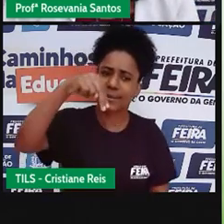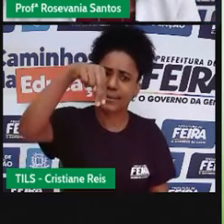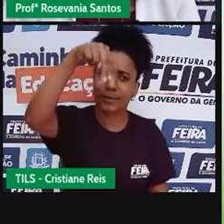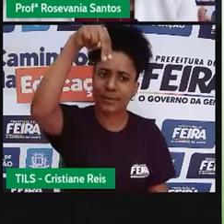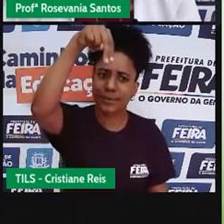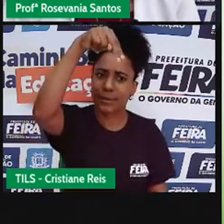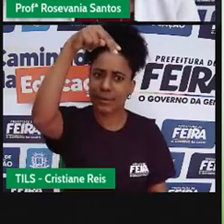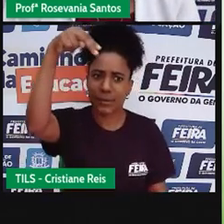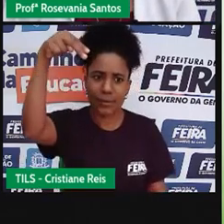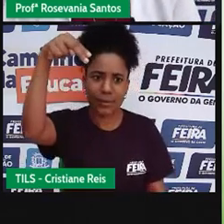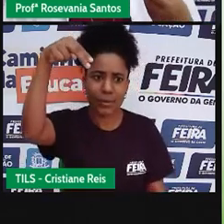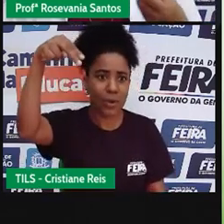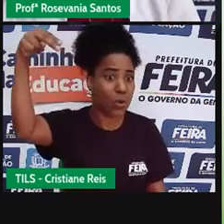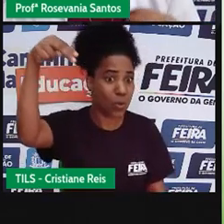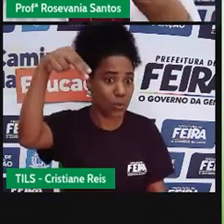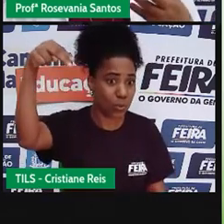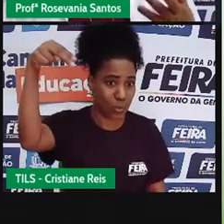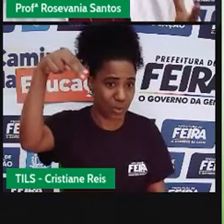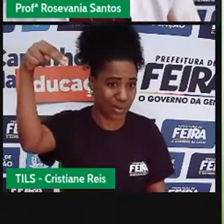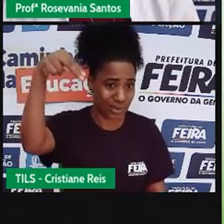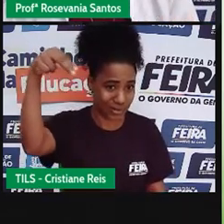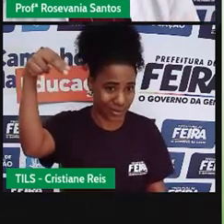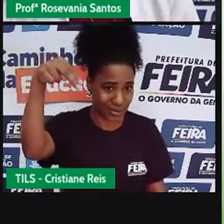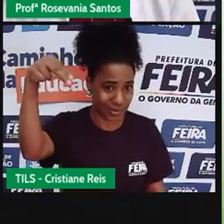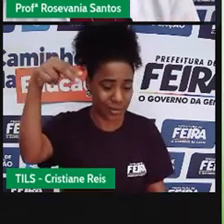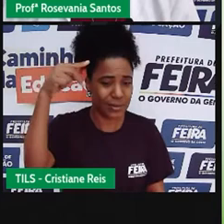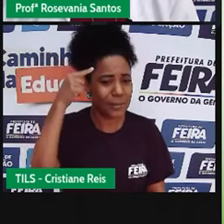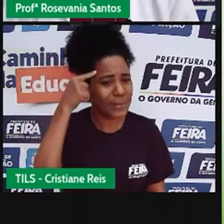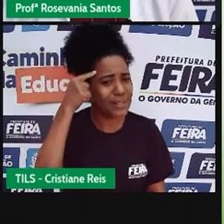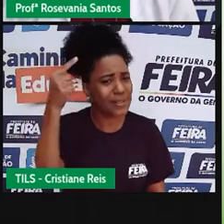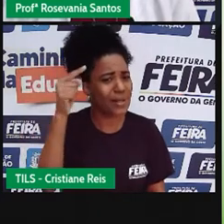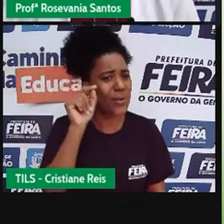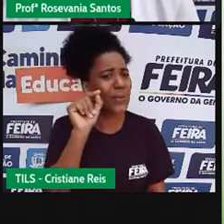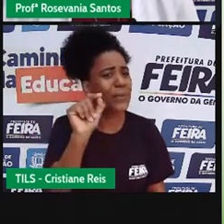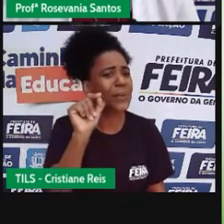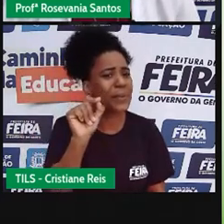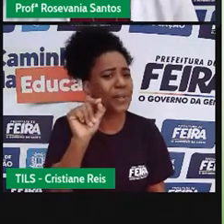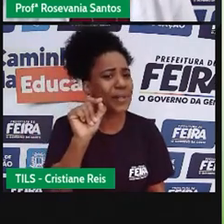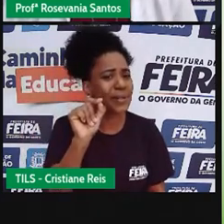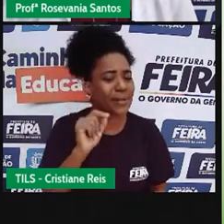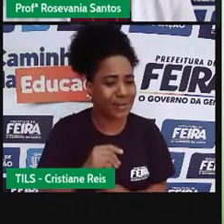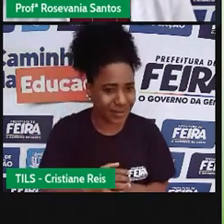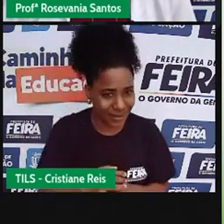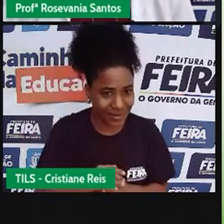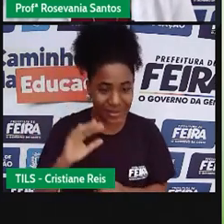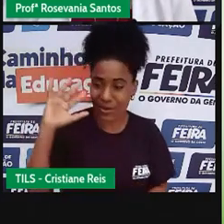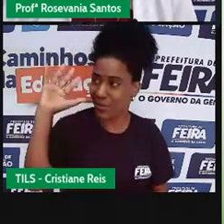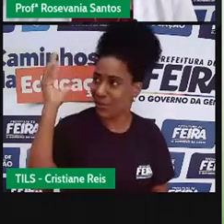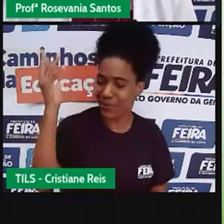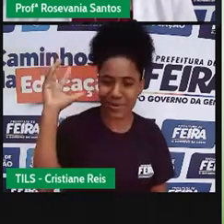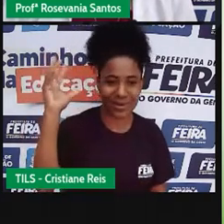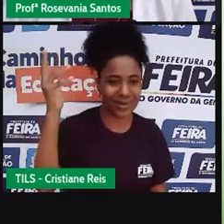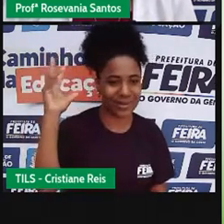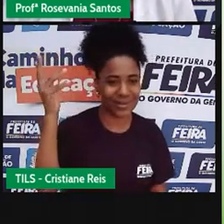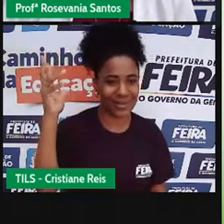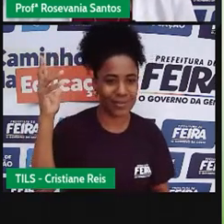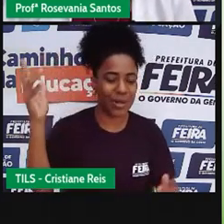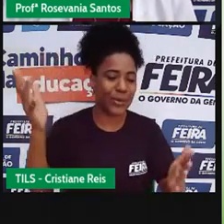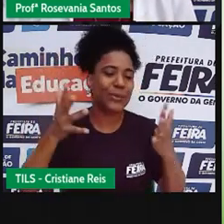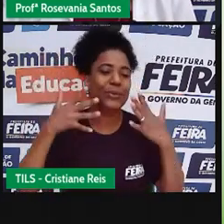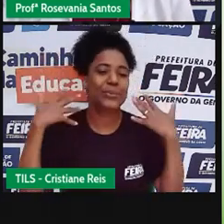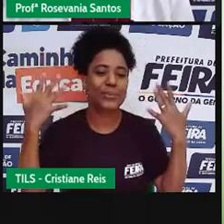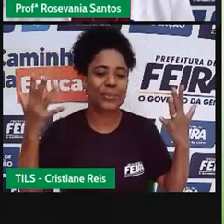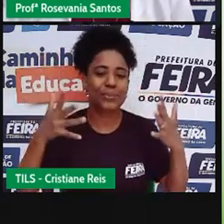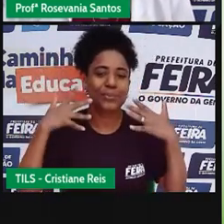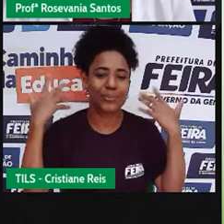outra, outro elemento natural aqui que é semelhante também, que é a questão, né, do clima semiárido, que vai envolver